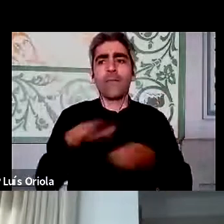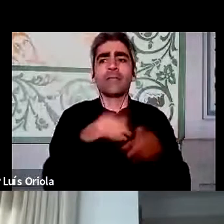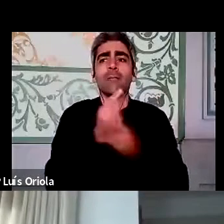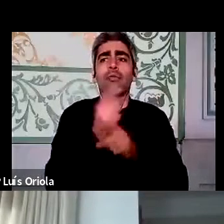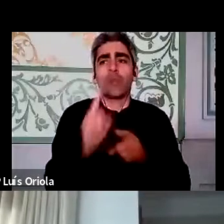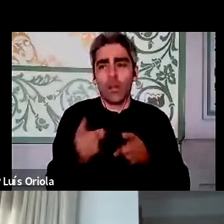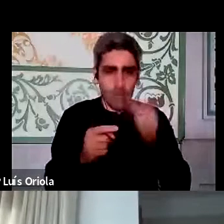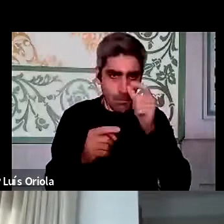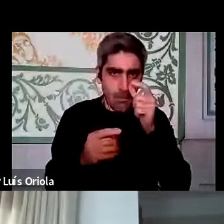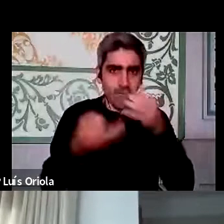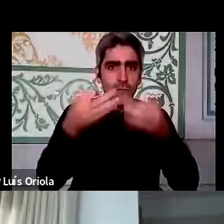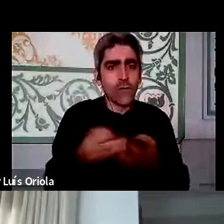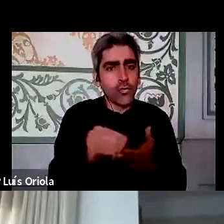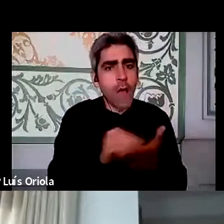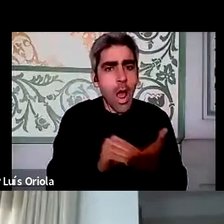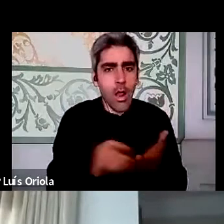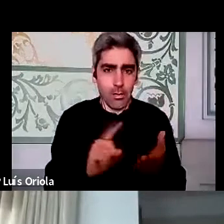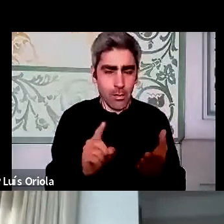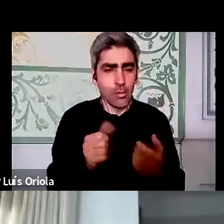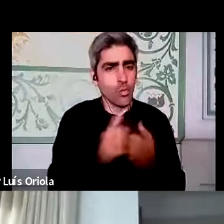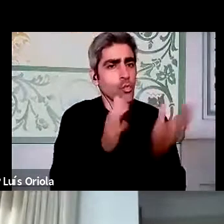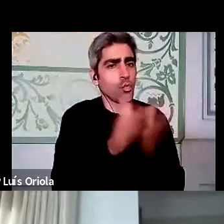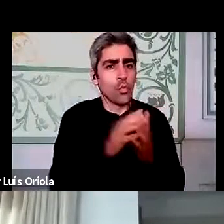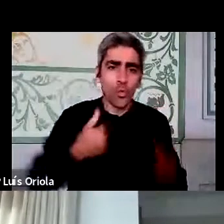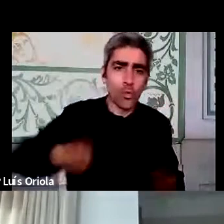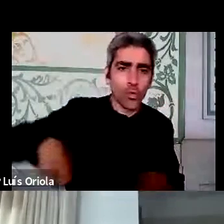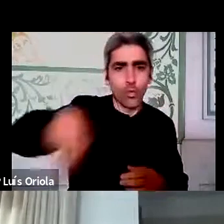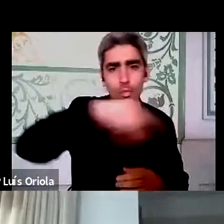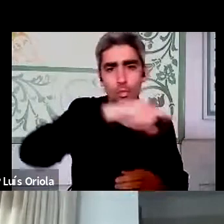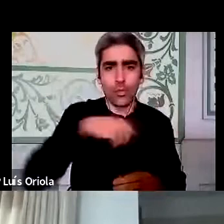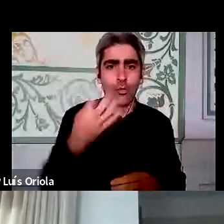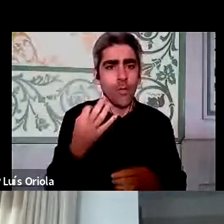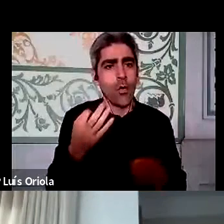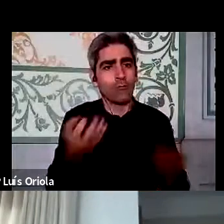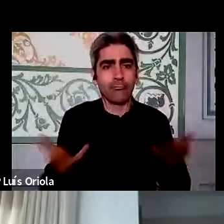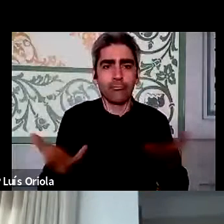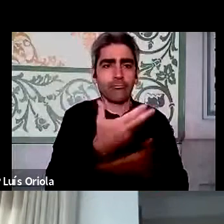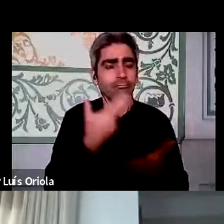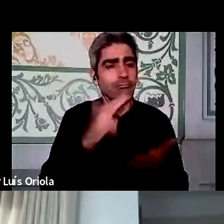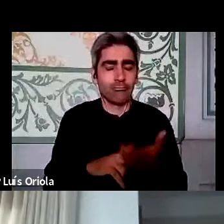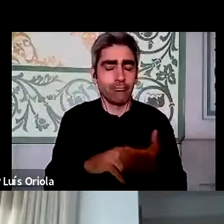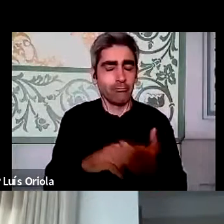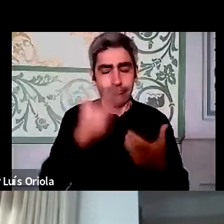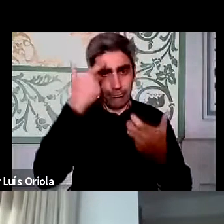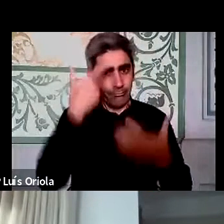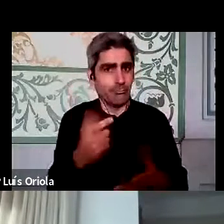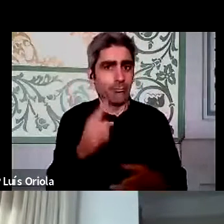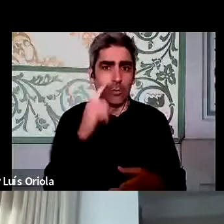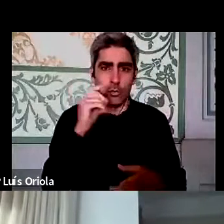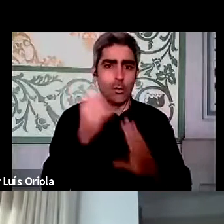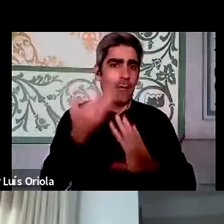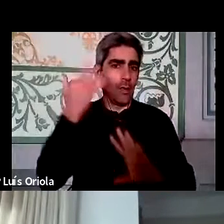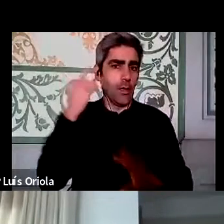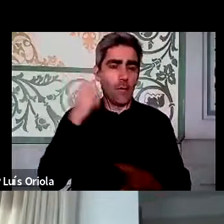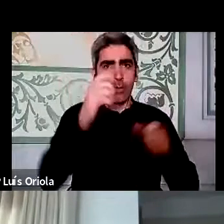estiveram todos, e estivemos todos, com uma dinâmica verdadeiramente surpreendente, com pessoas de várias